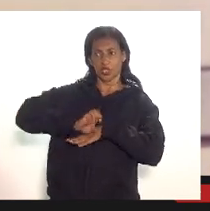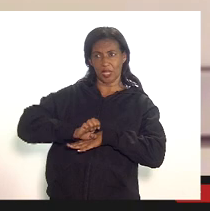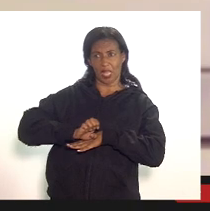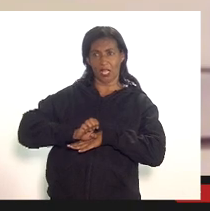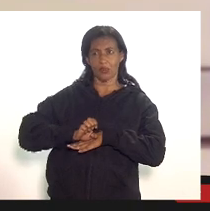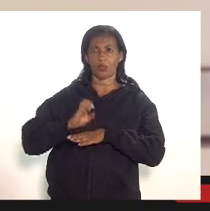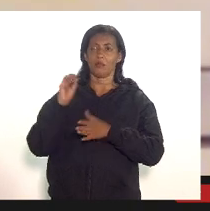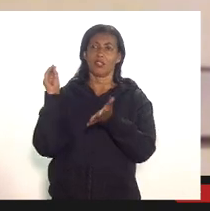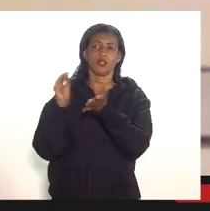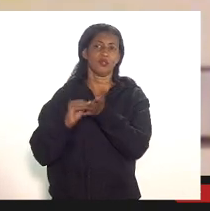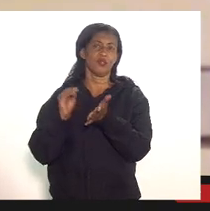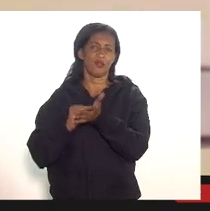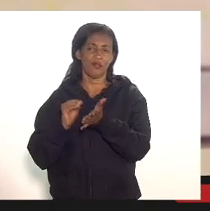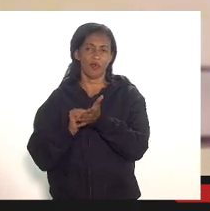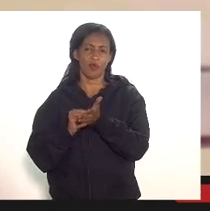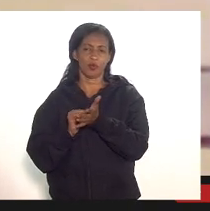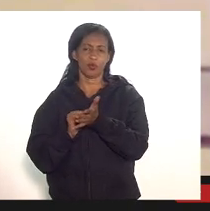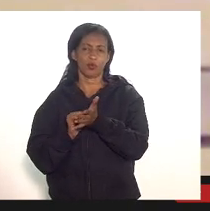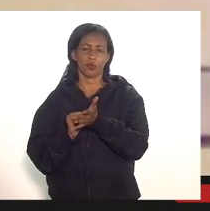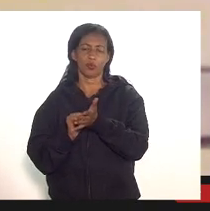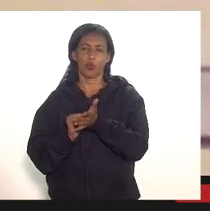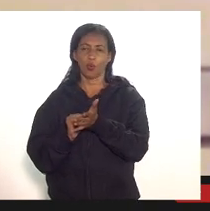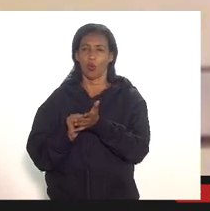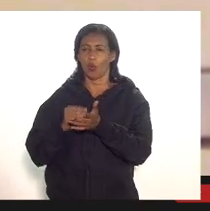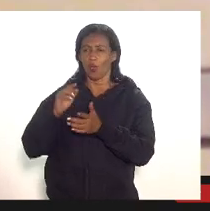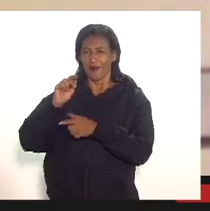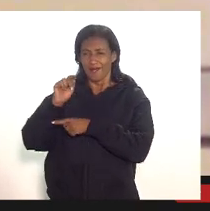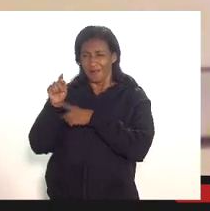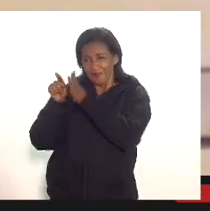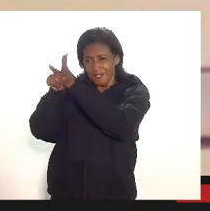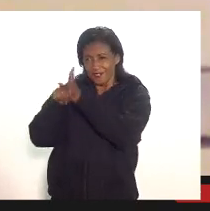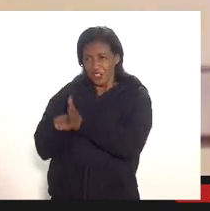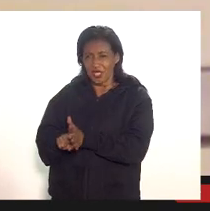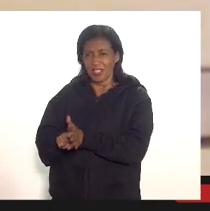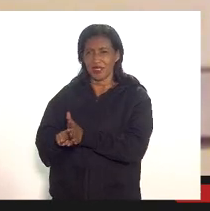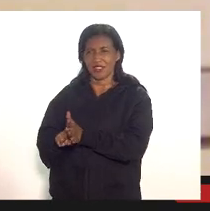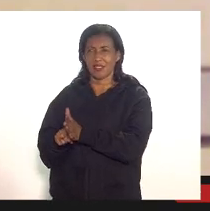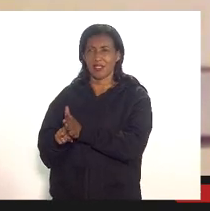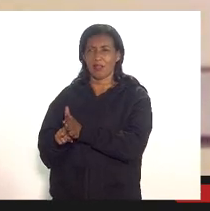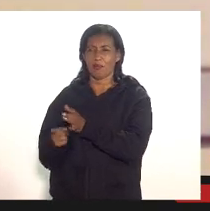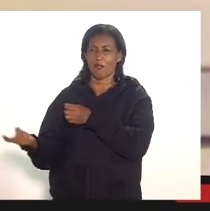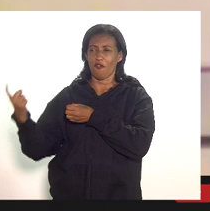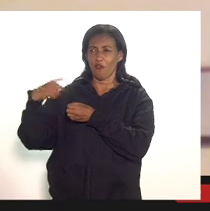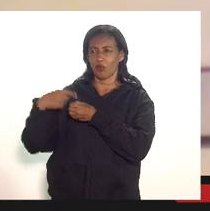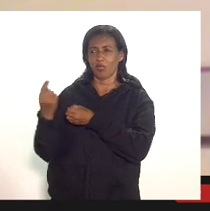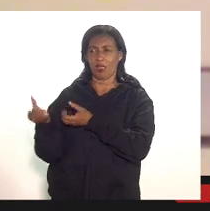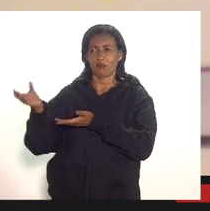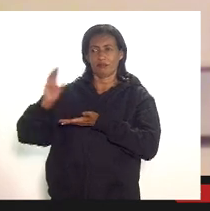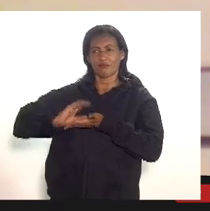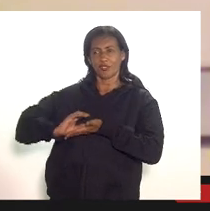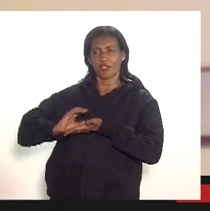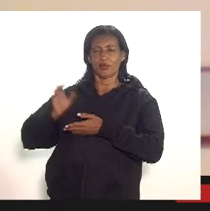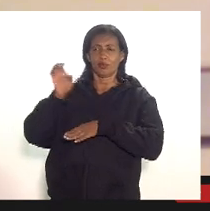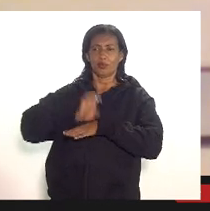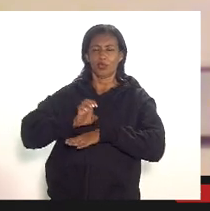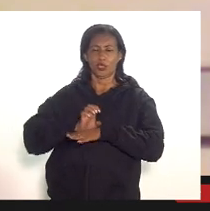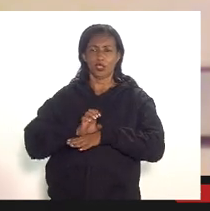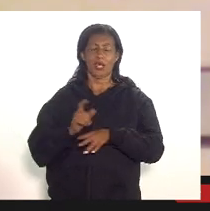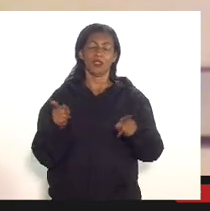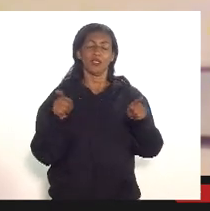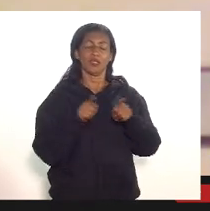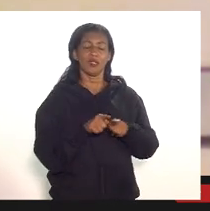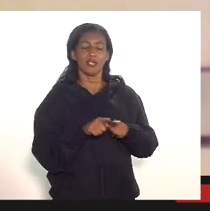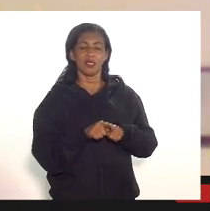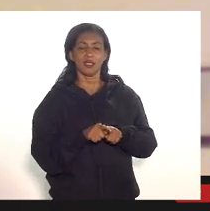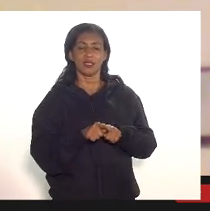houve assim ou pelo menos assim houve uma insuficiência de fiscalização nesse sentido e a outra questão é relacionada à insuficiência